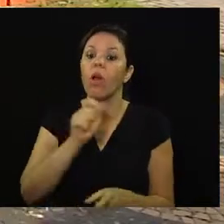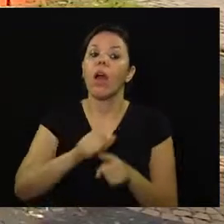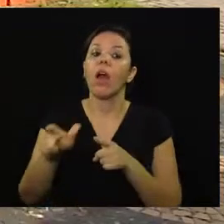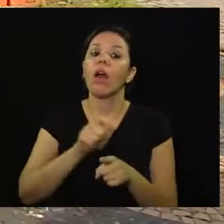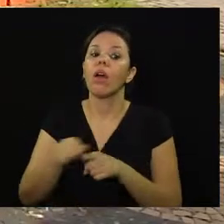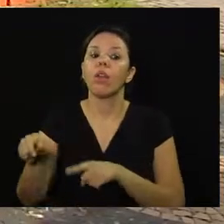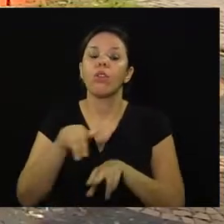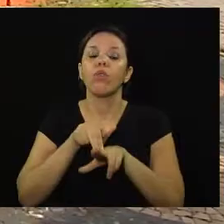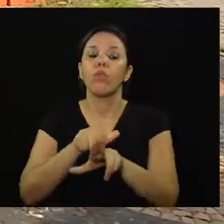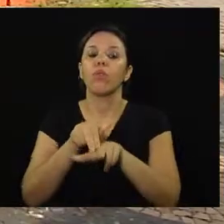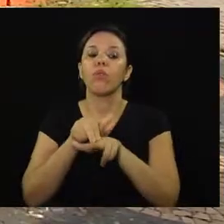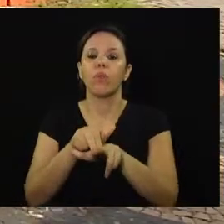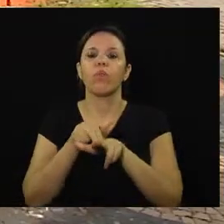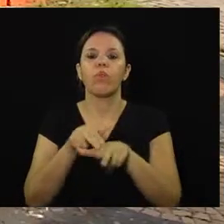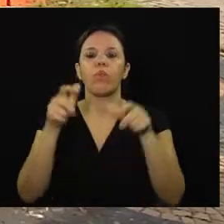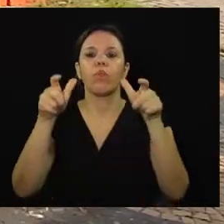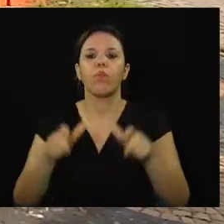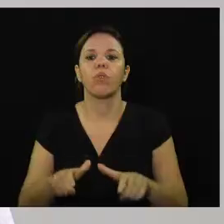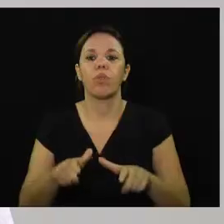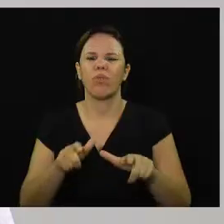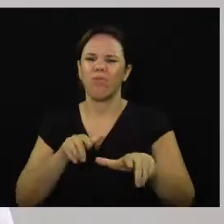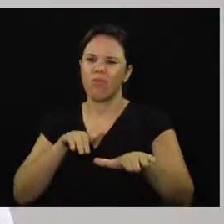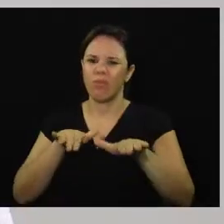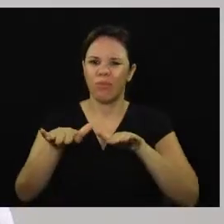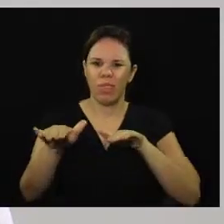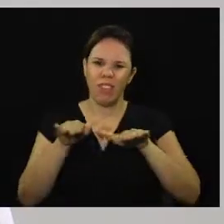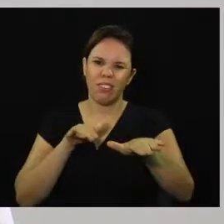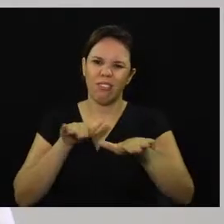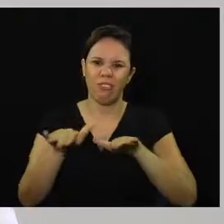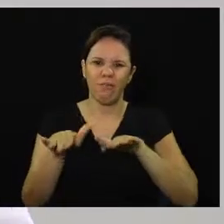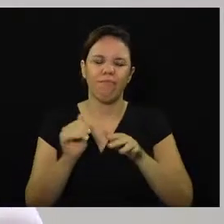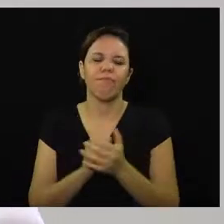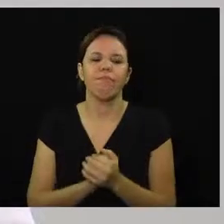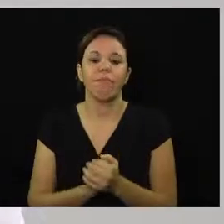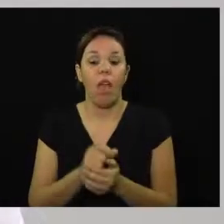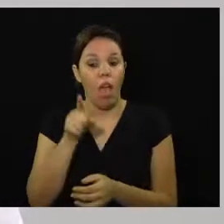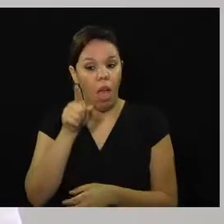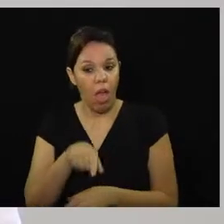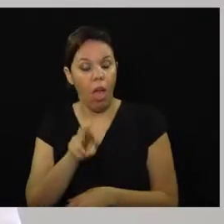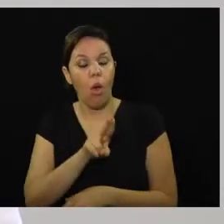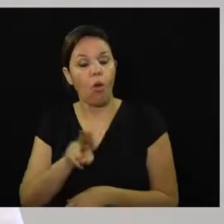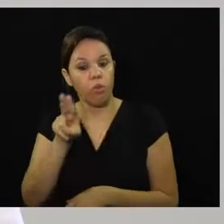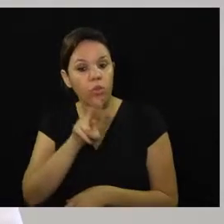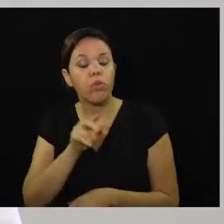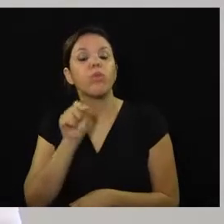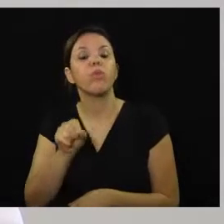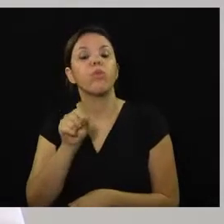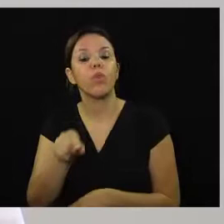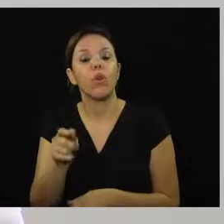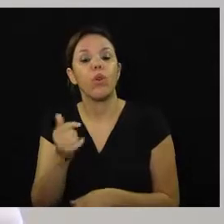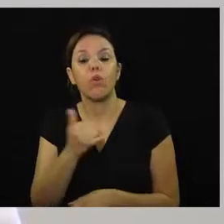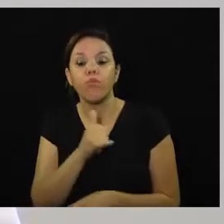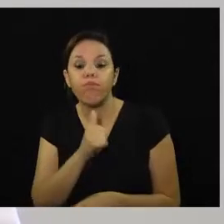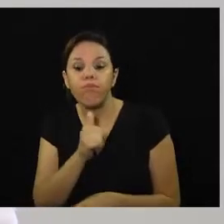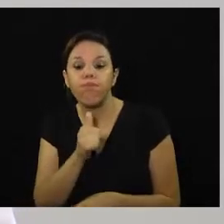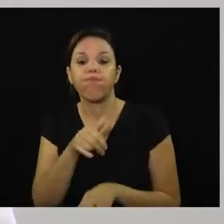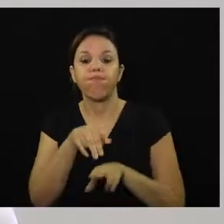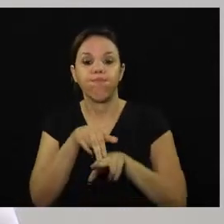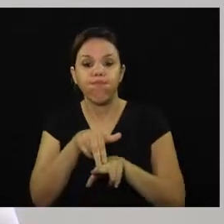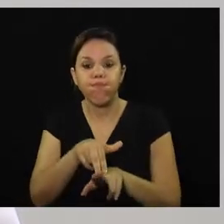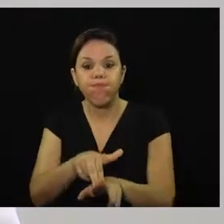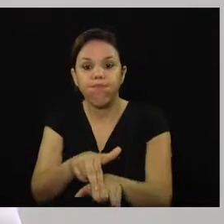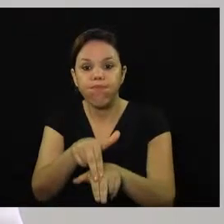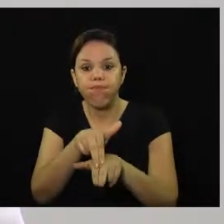patinete dados os riscos no trânsito. É um veículo que ele é movido a motor elétrico